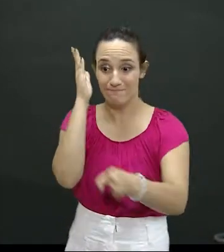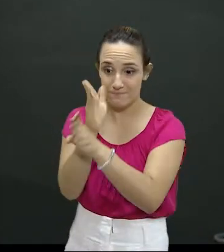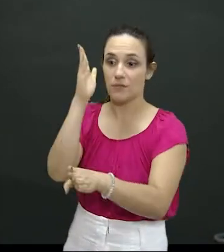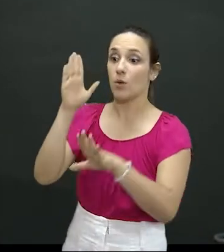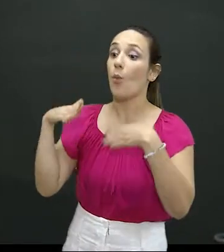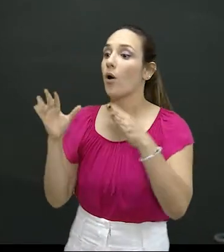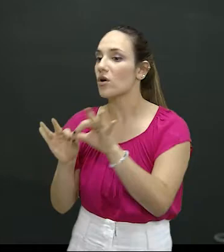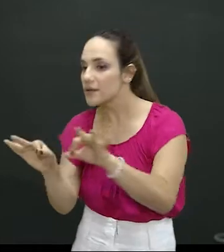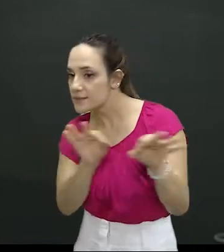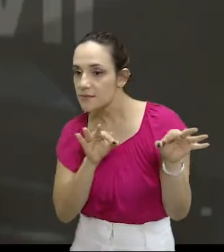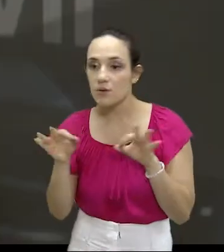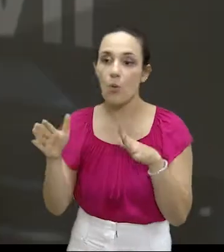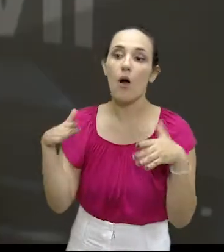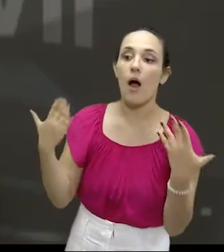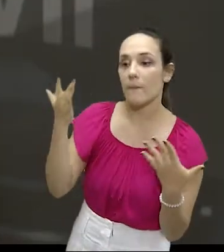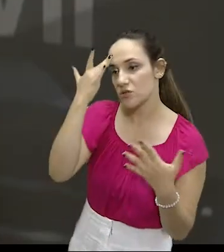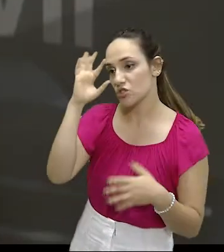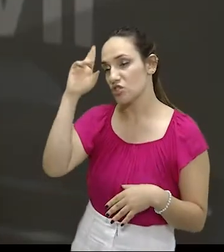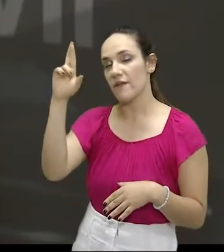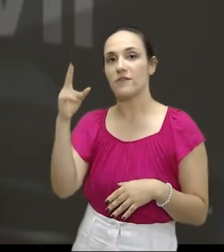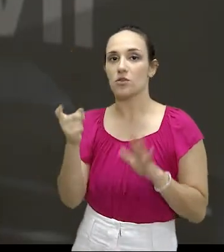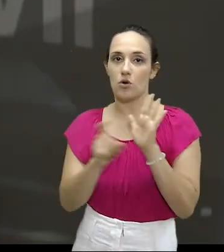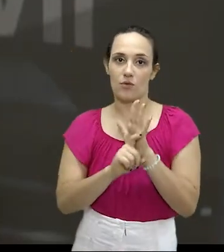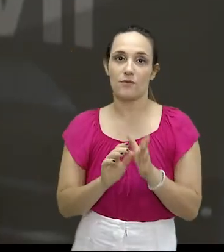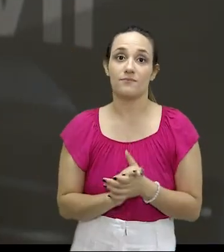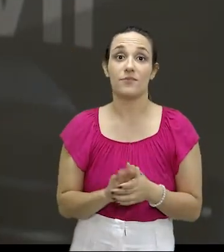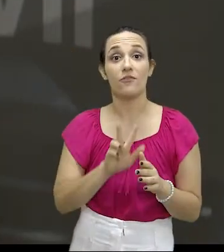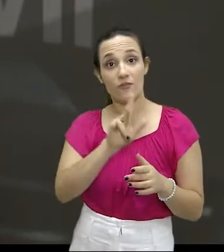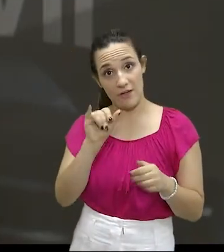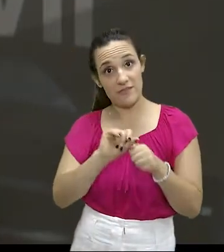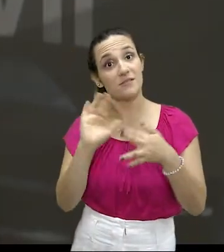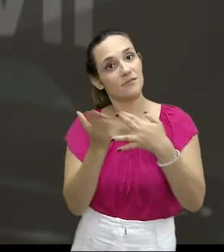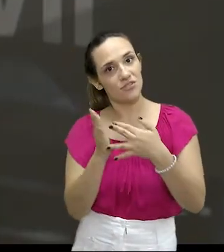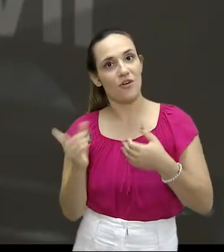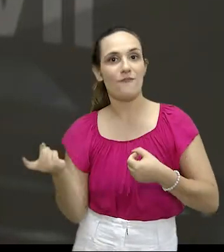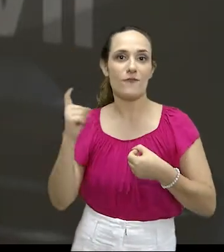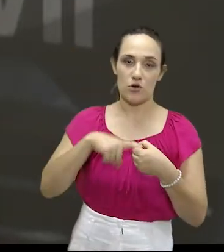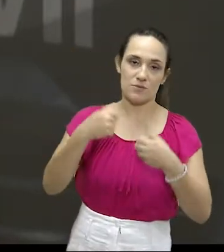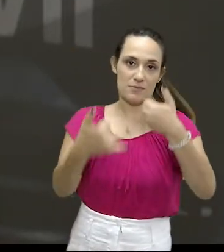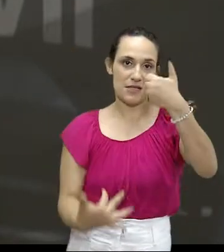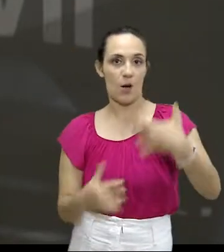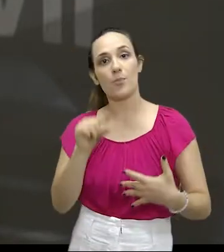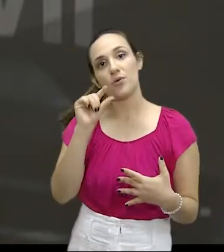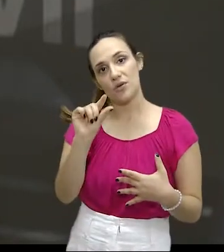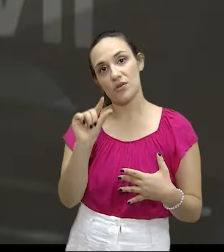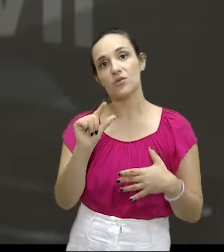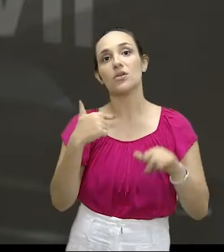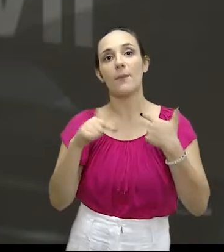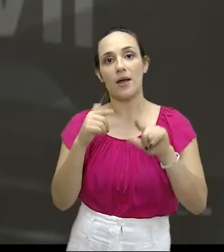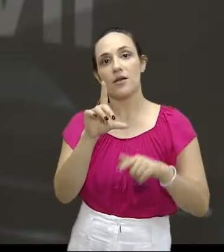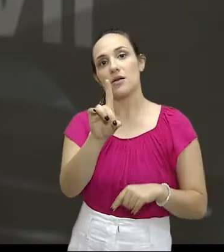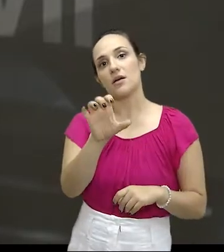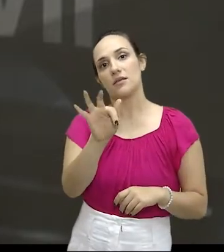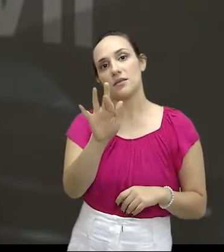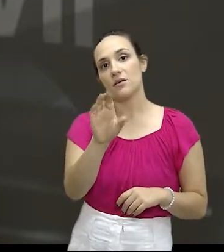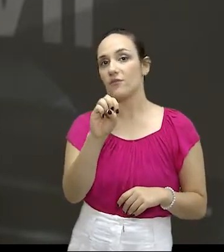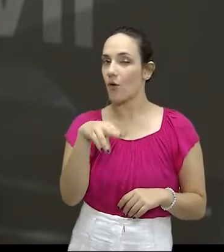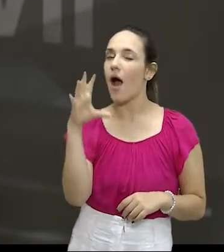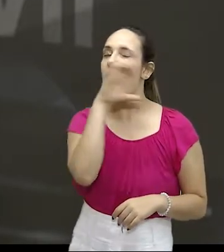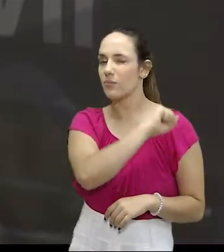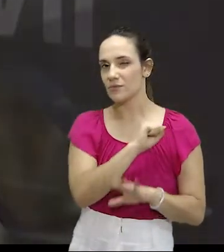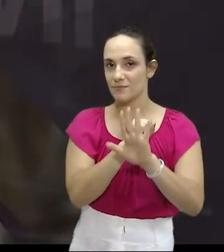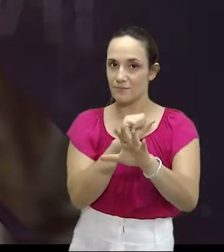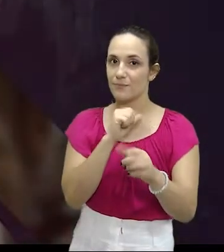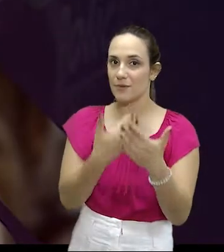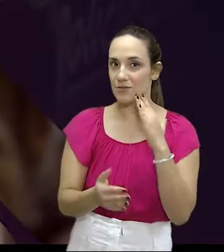proprietários dessa droga. Vamos para um rápido intervalo e já voltamos para falar mais sobre o trabalho da Defron. É rapidinho, não